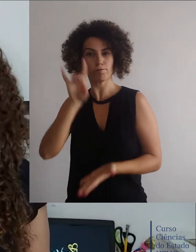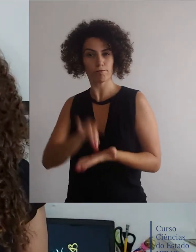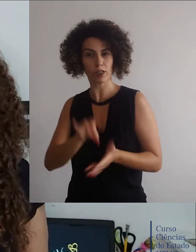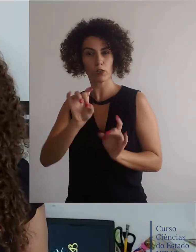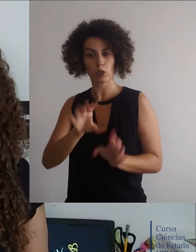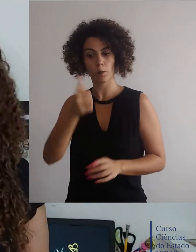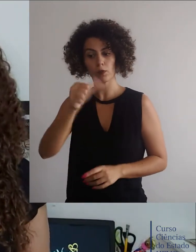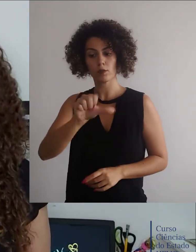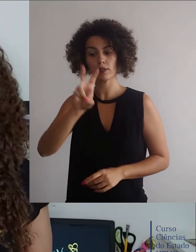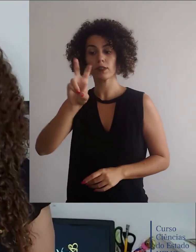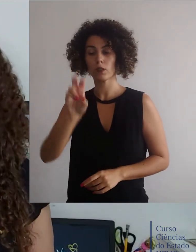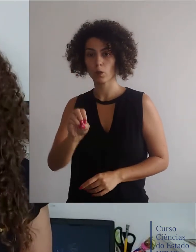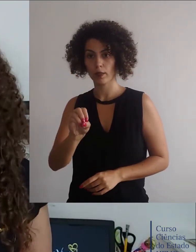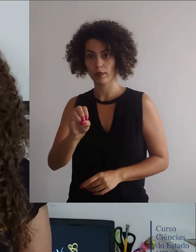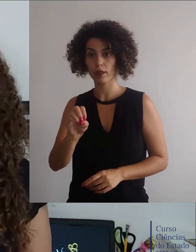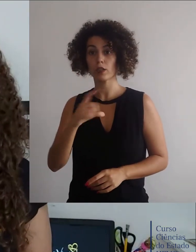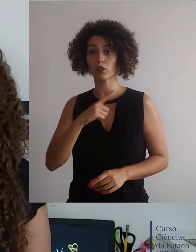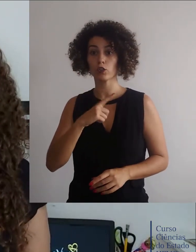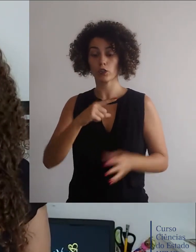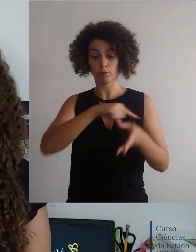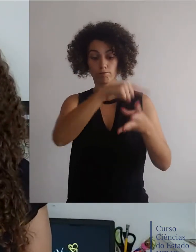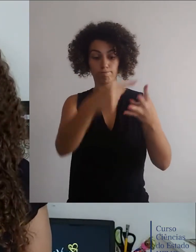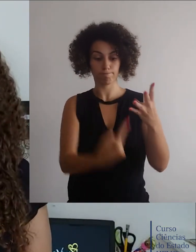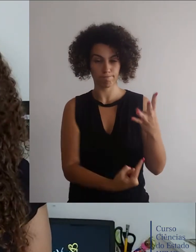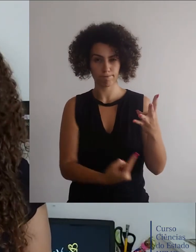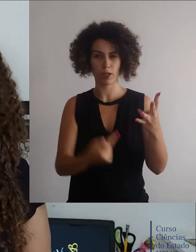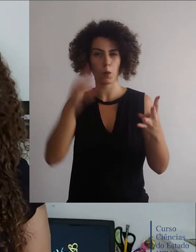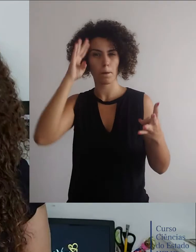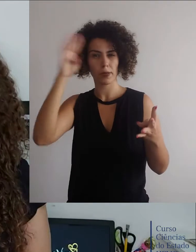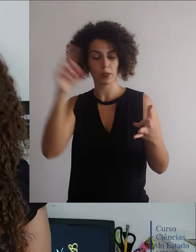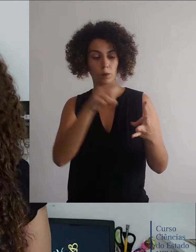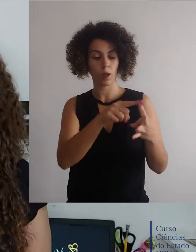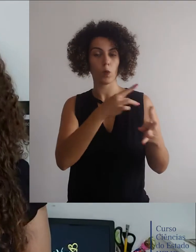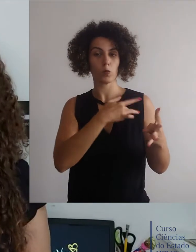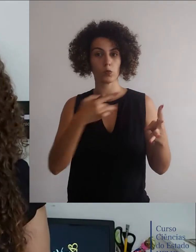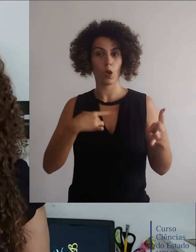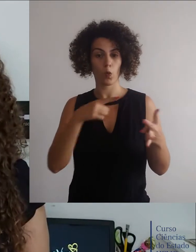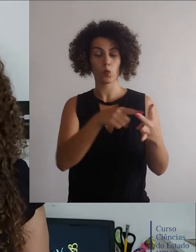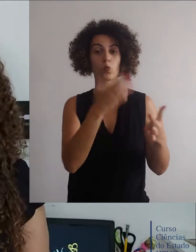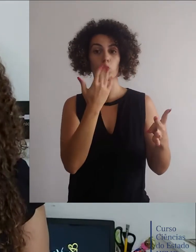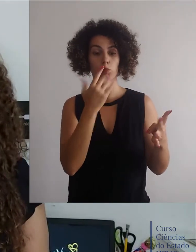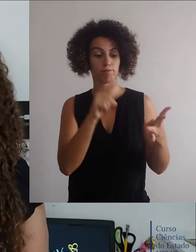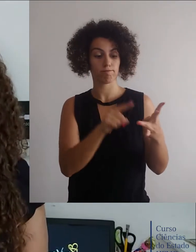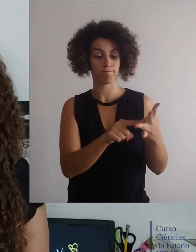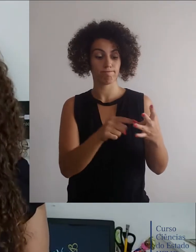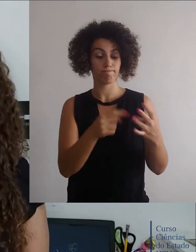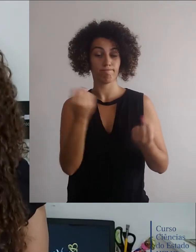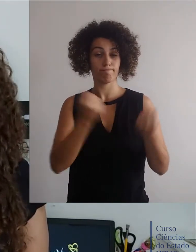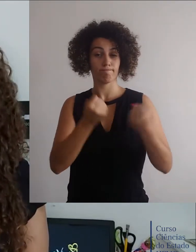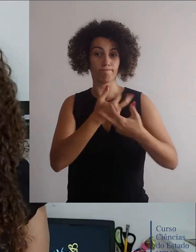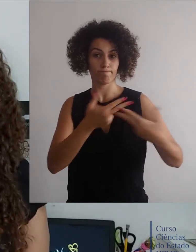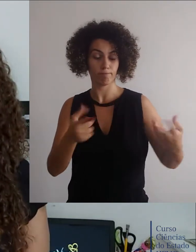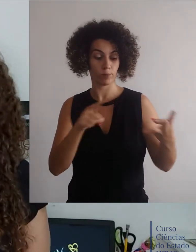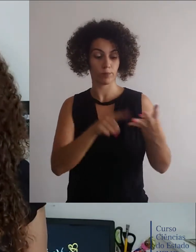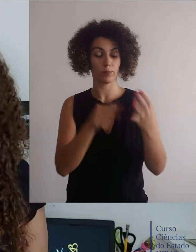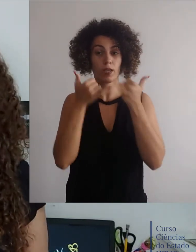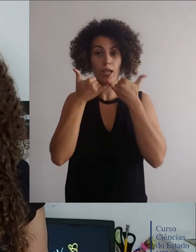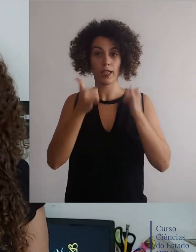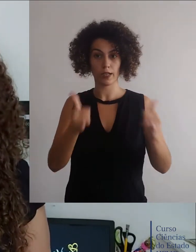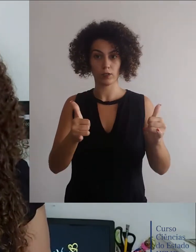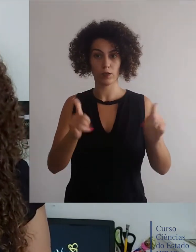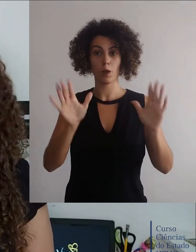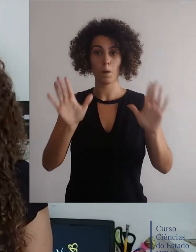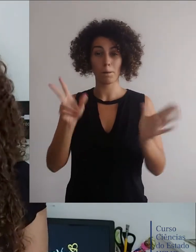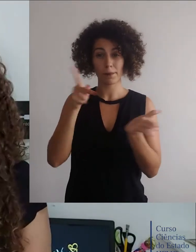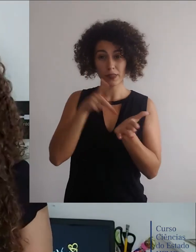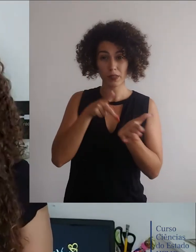agir em quatro frentes, saúde, alimentação, transporte e energia. Infelizmente, na prática, o que se